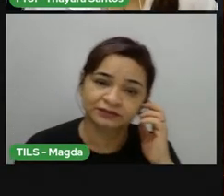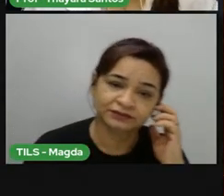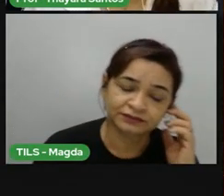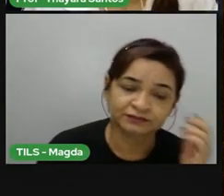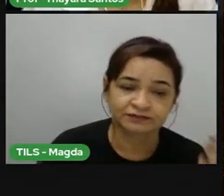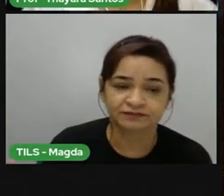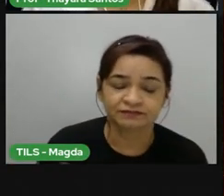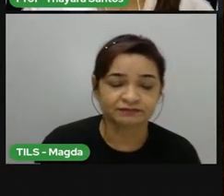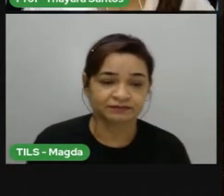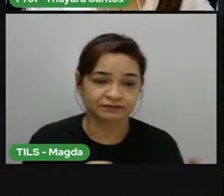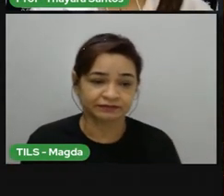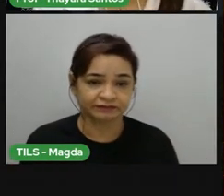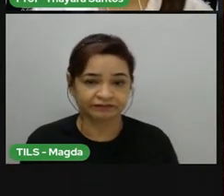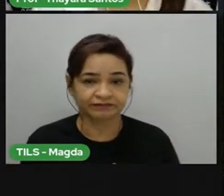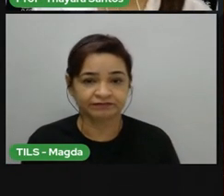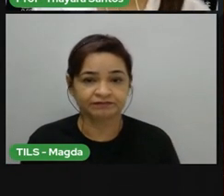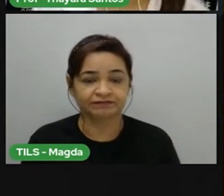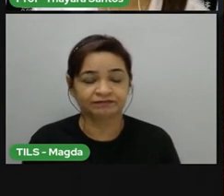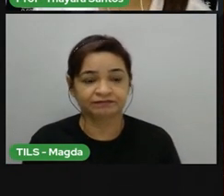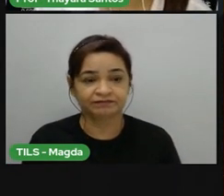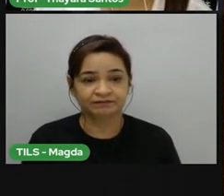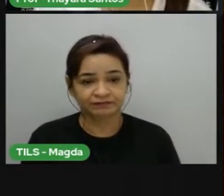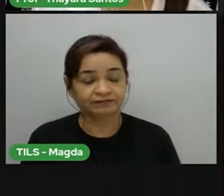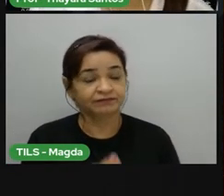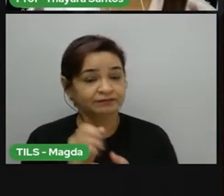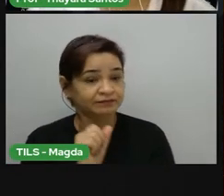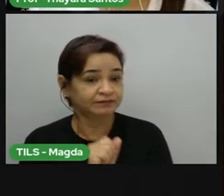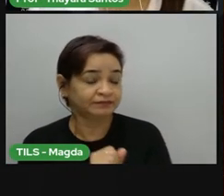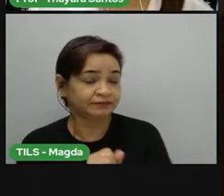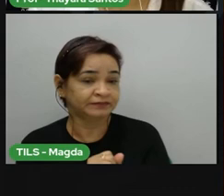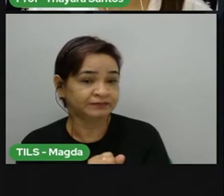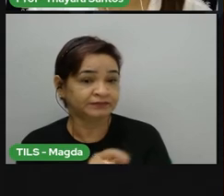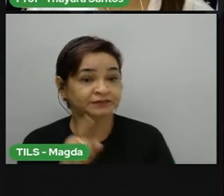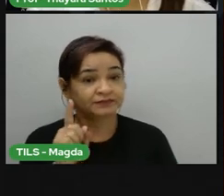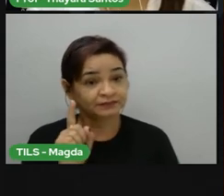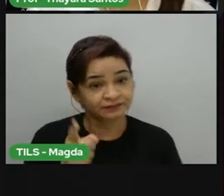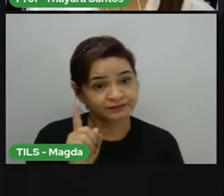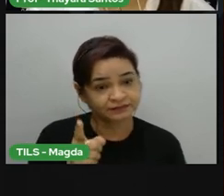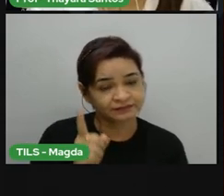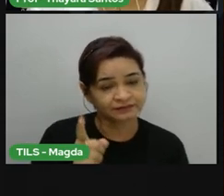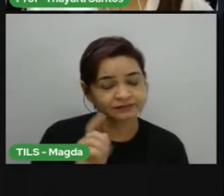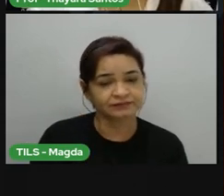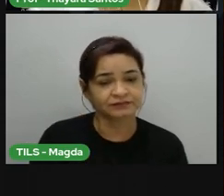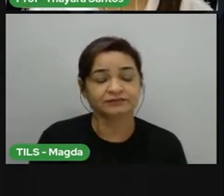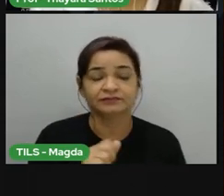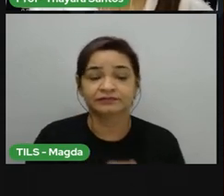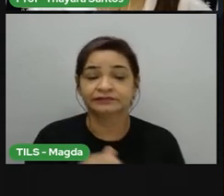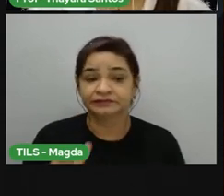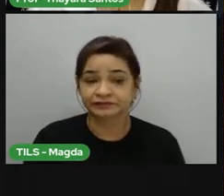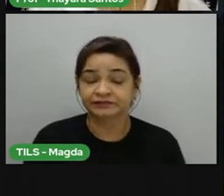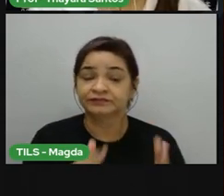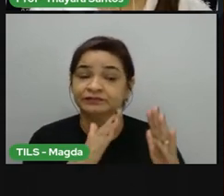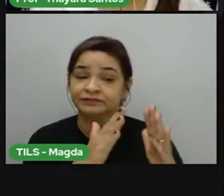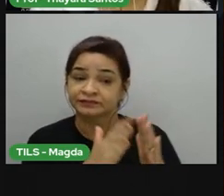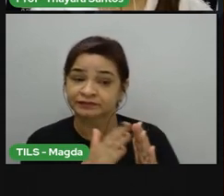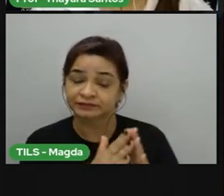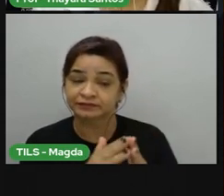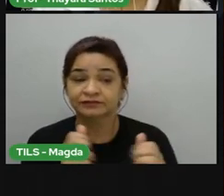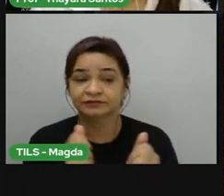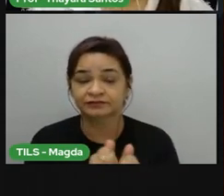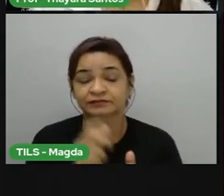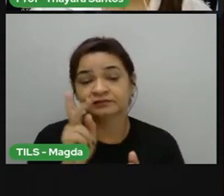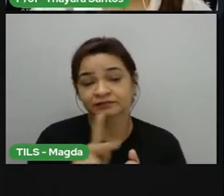Por hoje é só. A nossa aula vai parar por aqui, mas vocês aí do outro lado ainda têm atividade para casa com os professores de